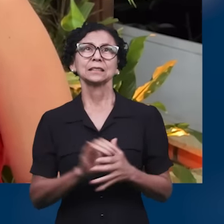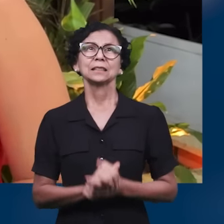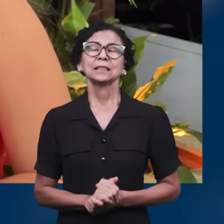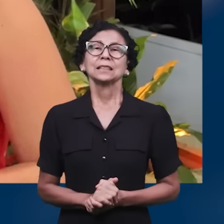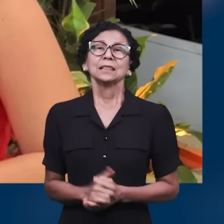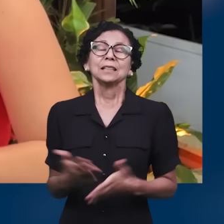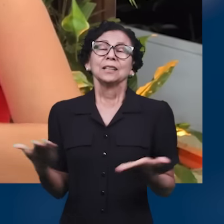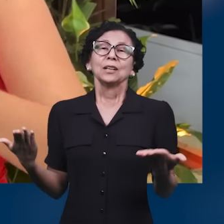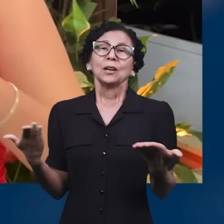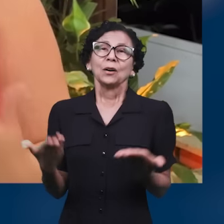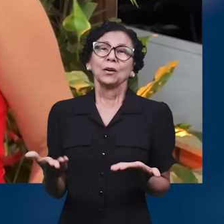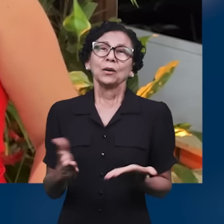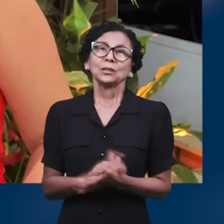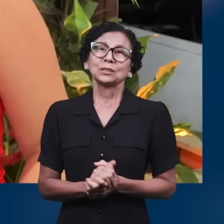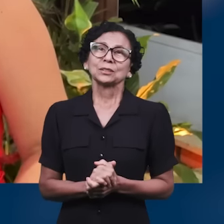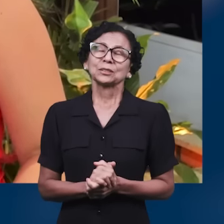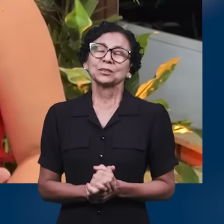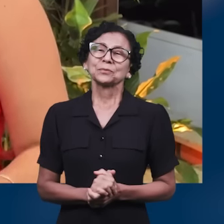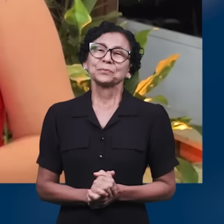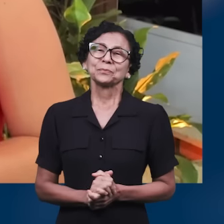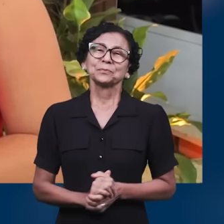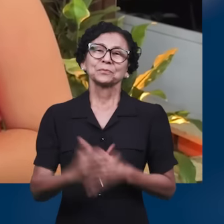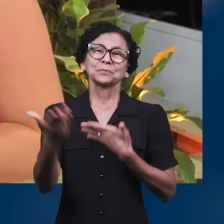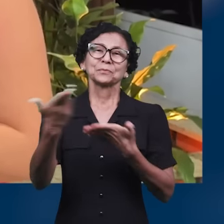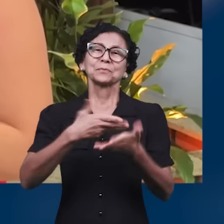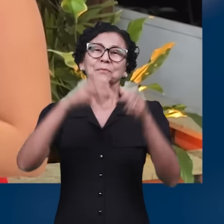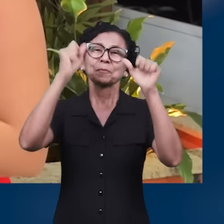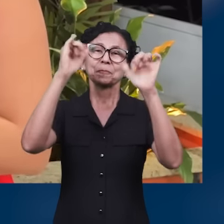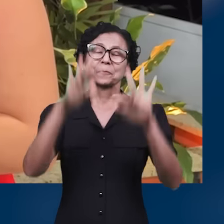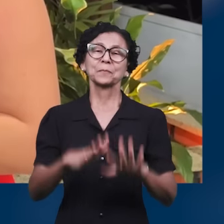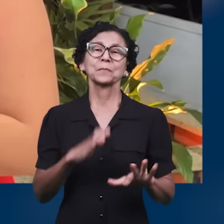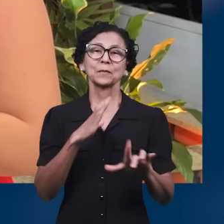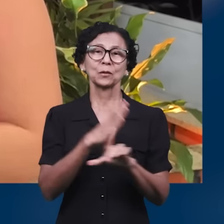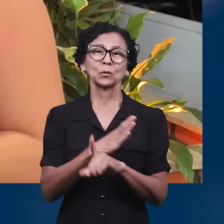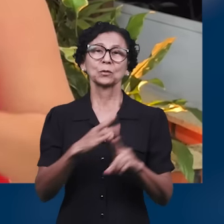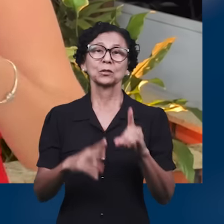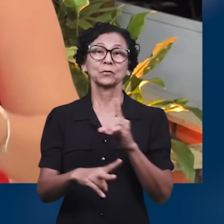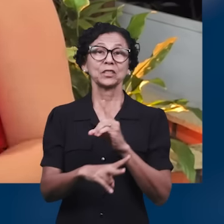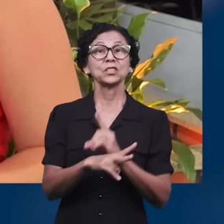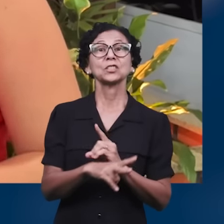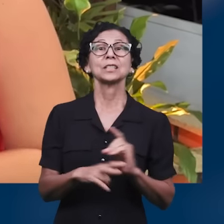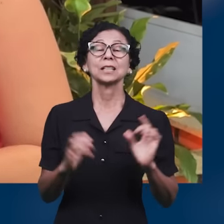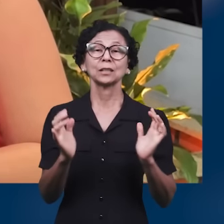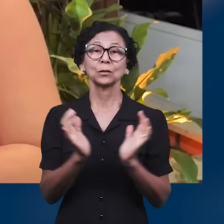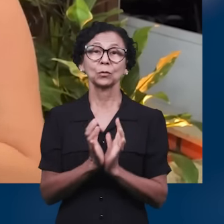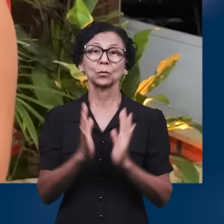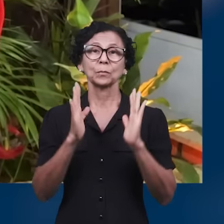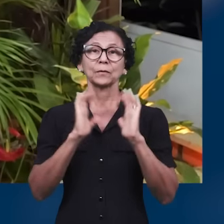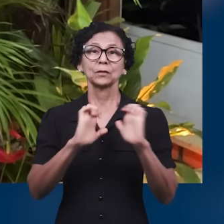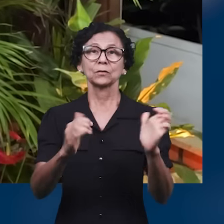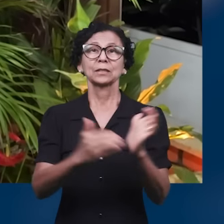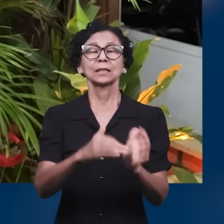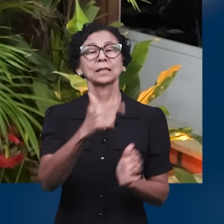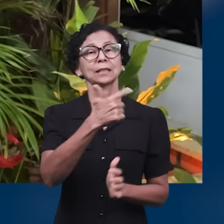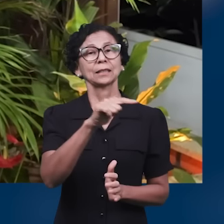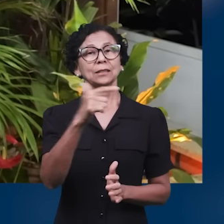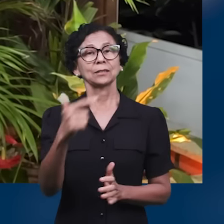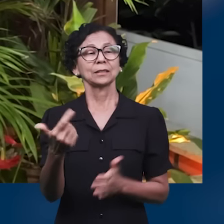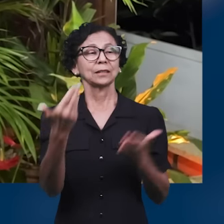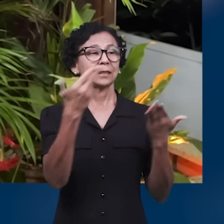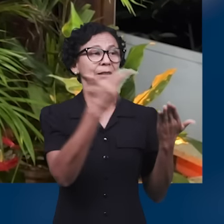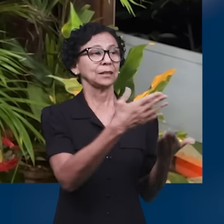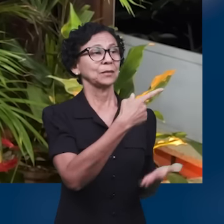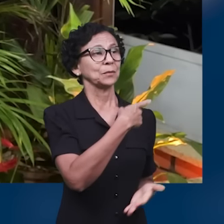estamos aqui compartilhando de uma grande bênção que foi a vigília do Evangelho Sem Fronteiras, a área de Barra Mansa. Eu estou aqui com o pastor